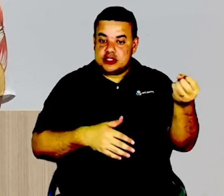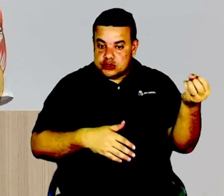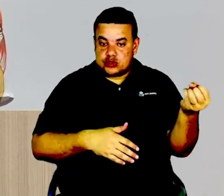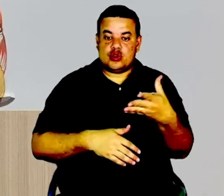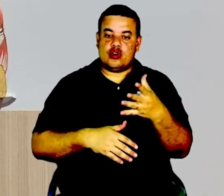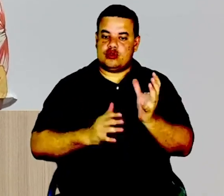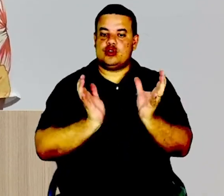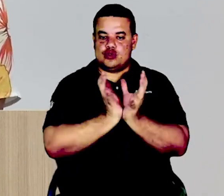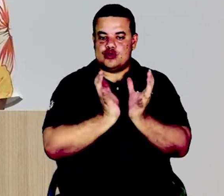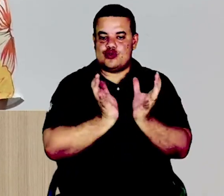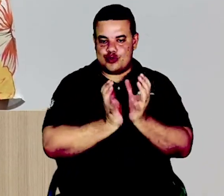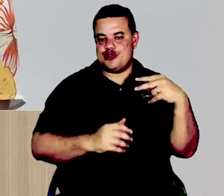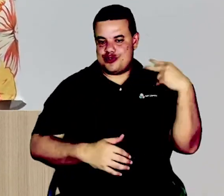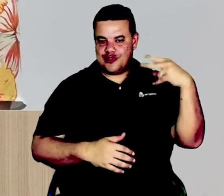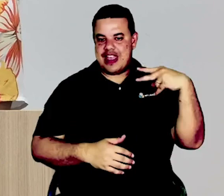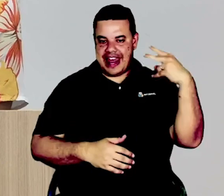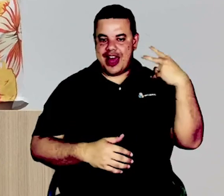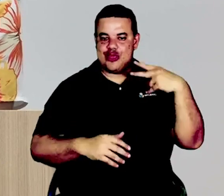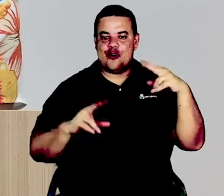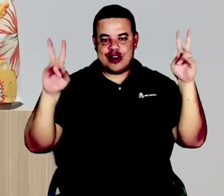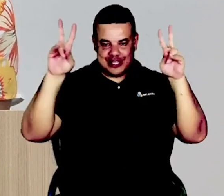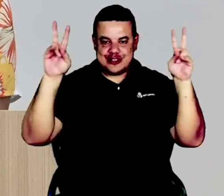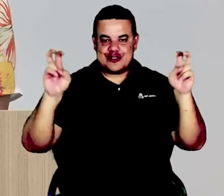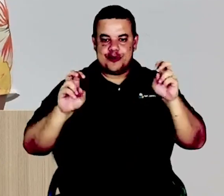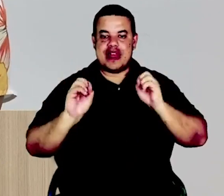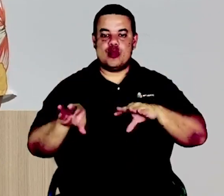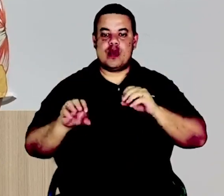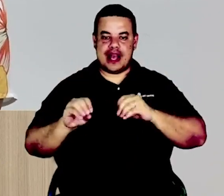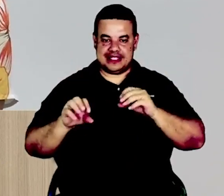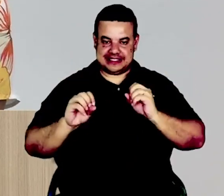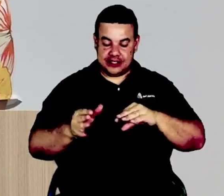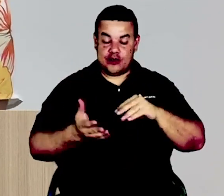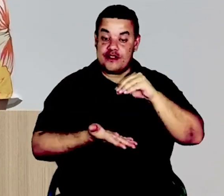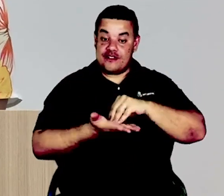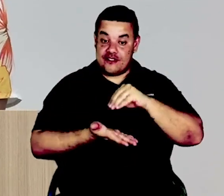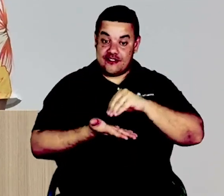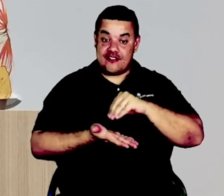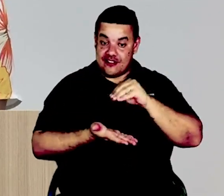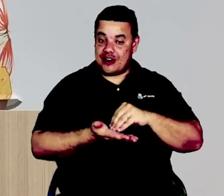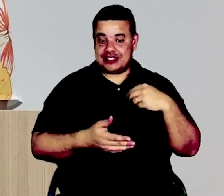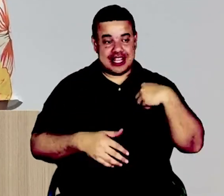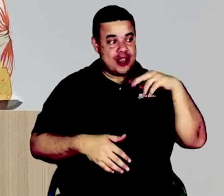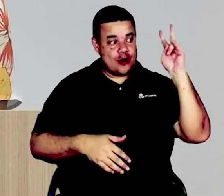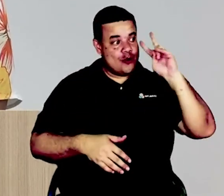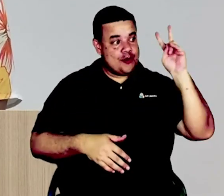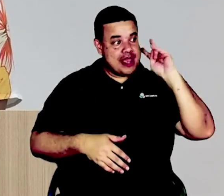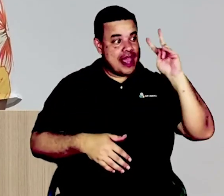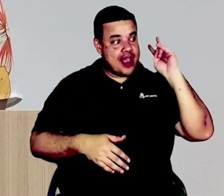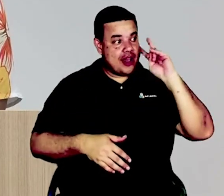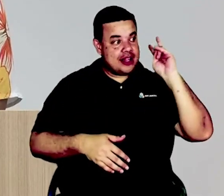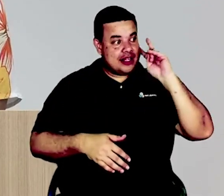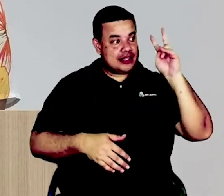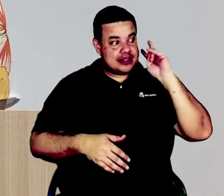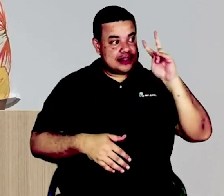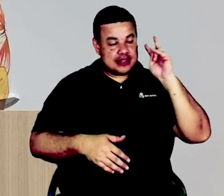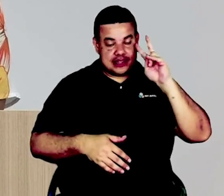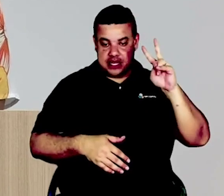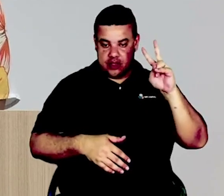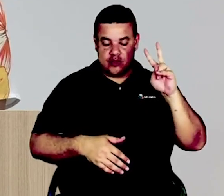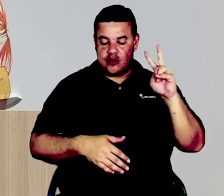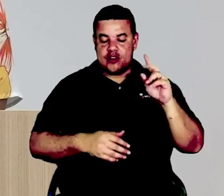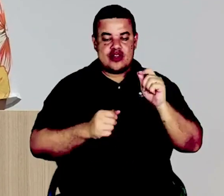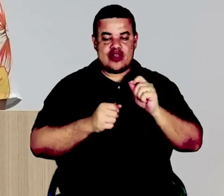de vereadores, quanto à questão da educação, o que falta. Eu não me recordo nem um dia de ter feito uma